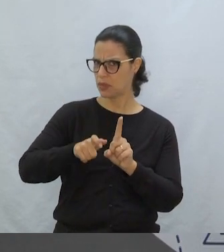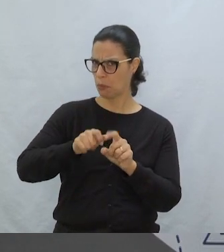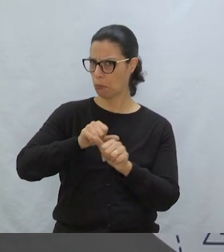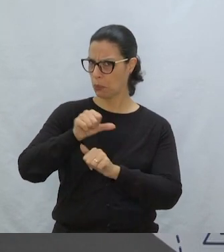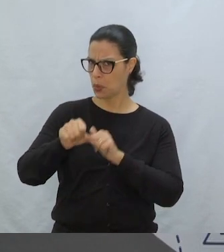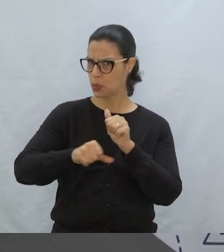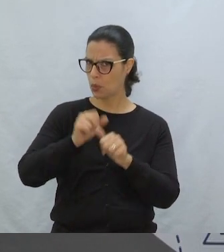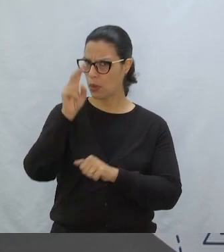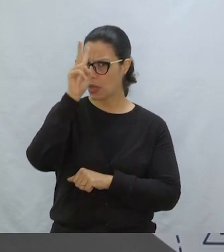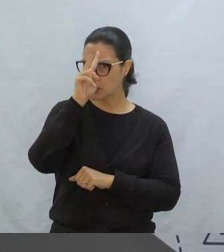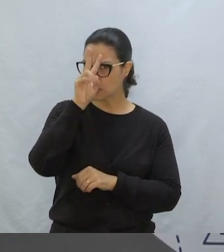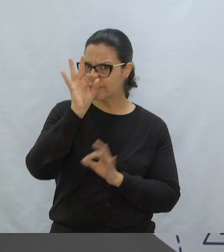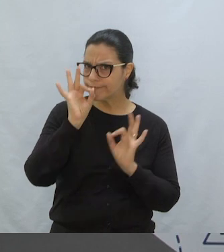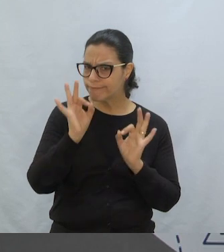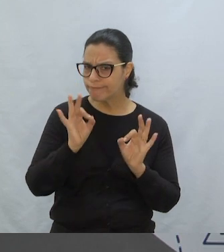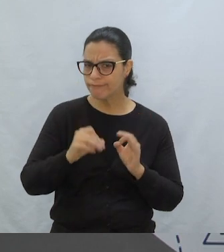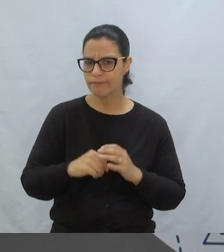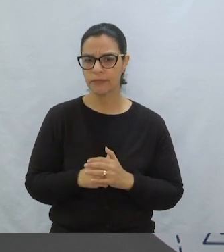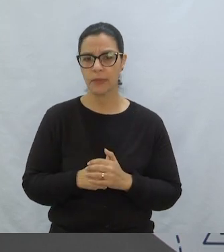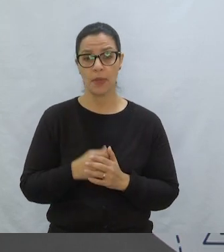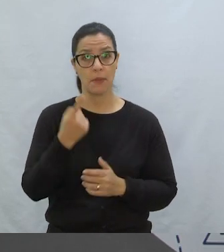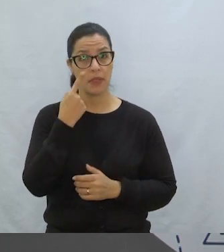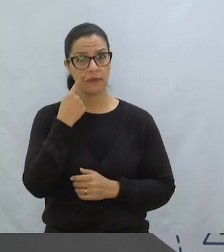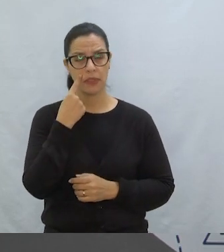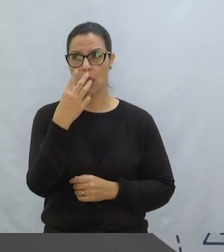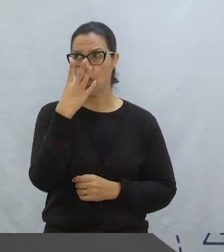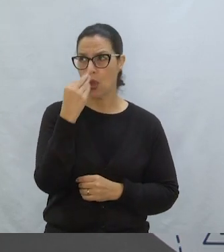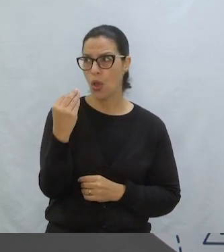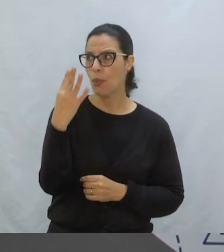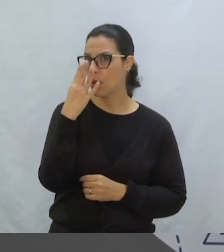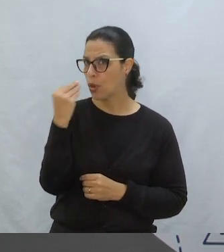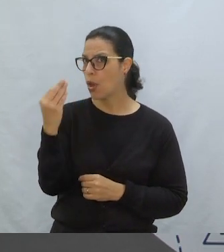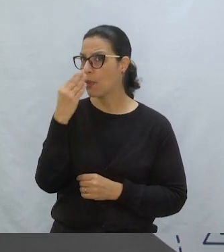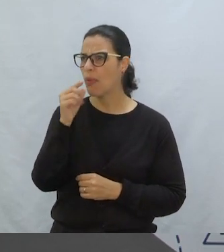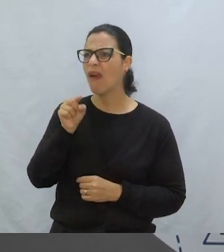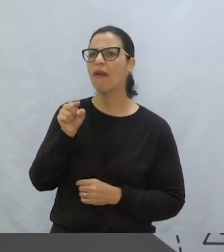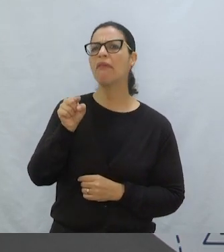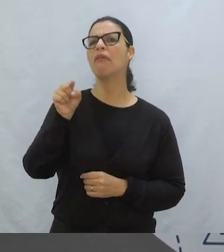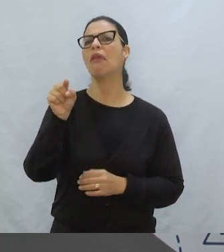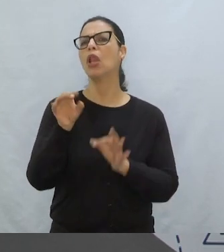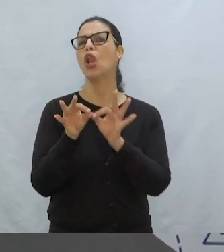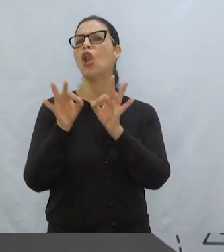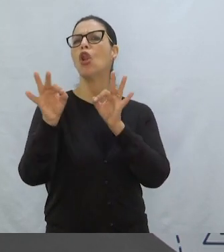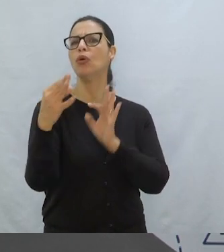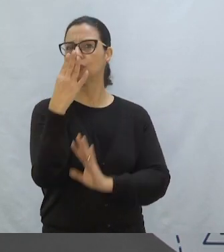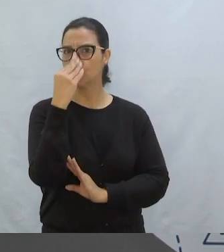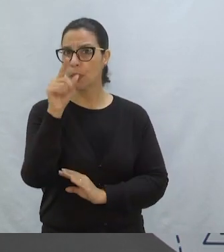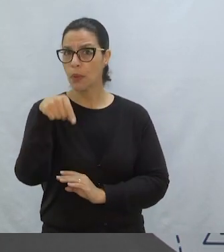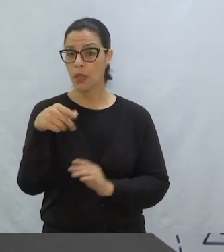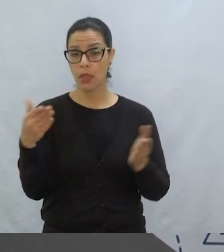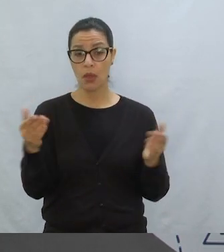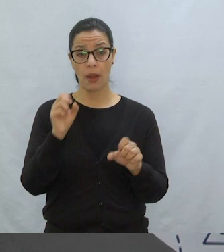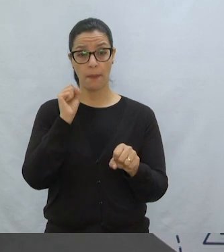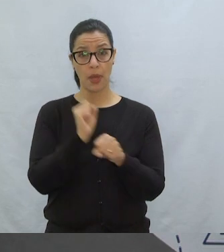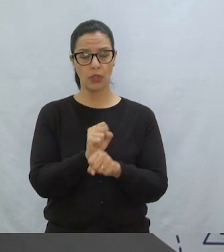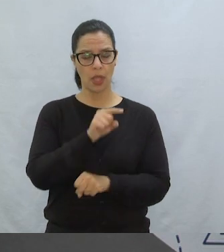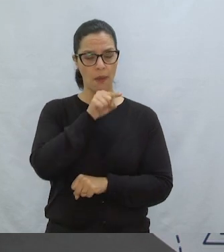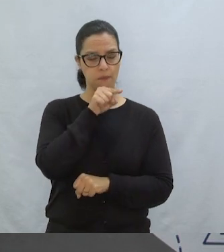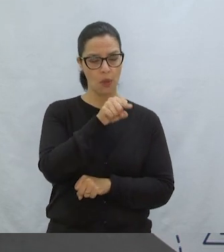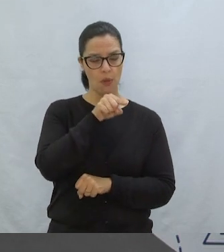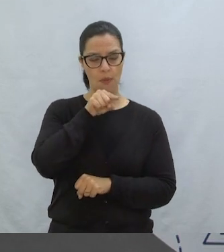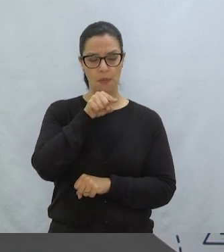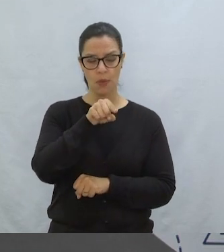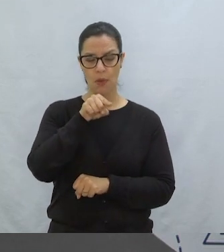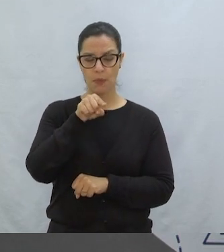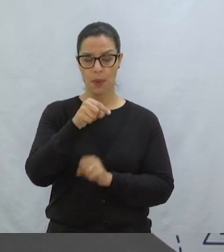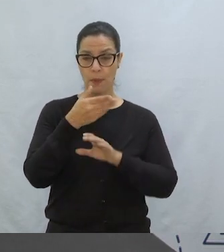Teve uma mudancinha Não teve Presto bastante atenção Este é o lobo Este é o lobo Este é lobo Aquele é o lobo E parou E tinha